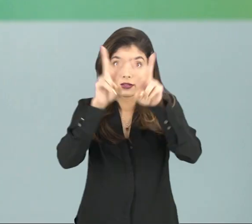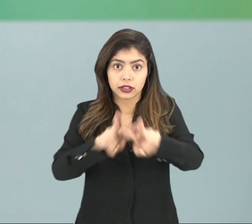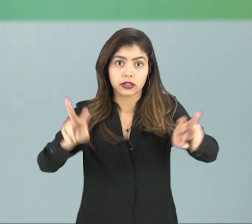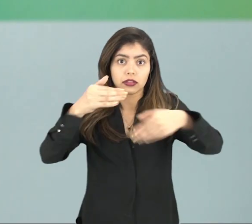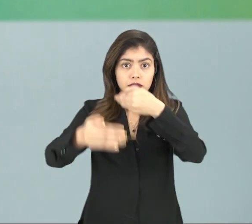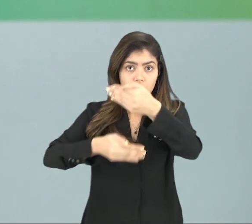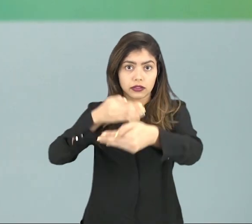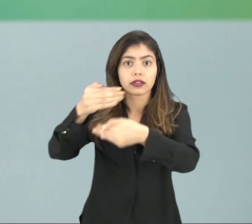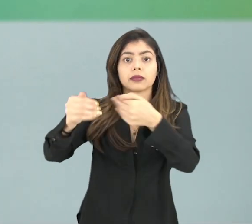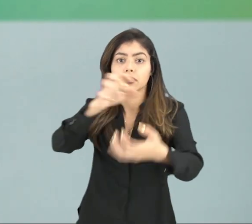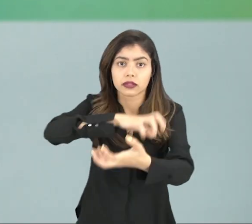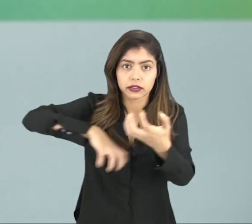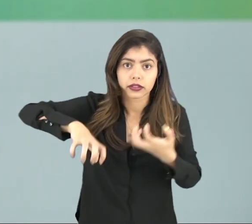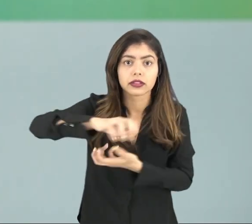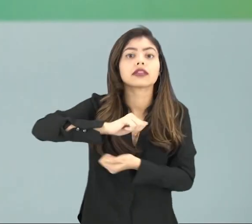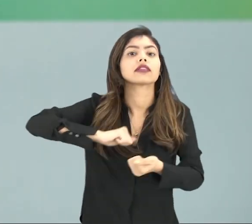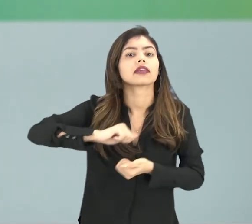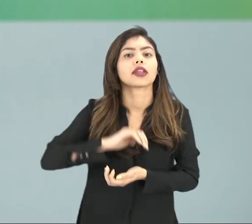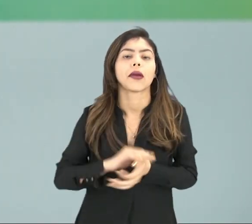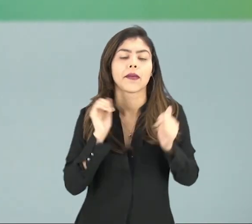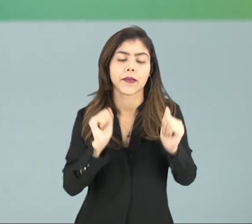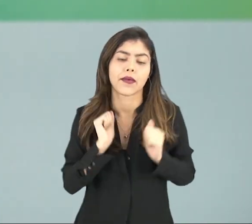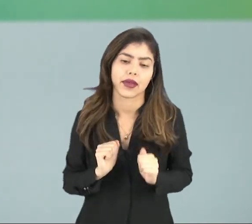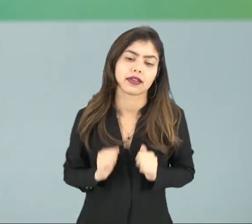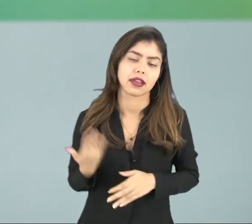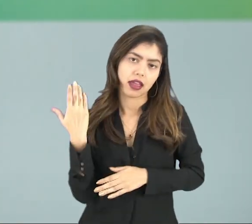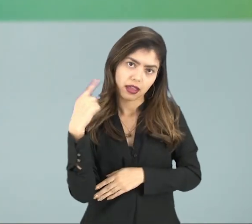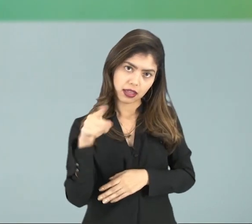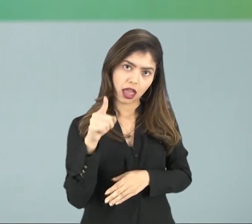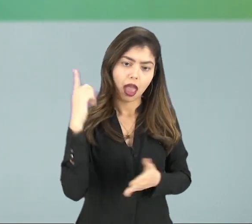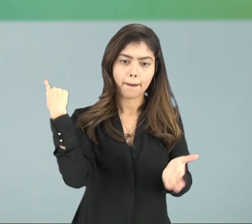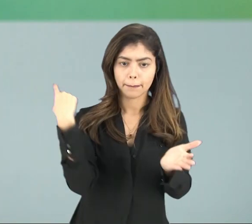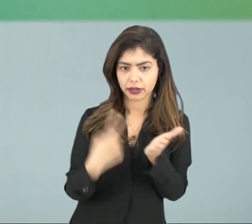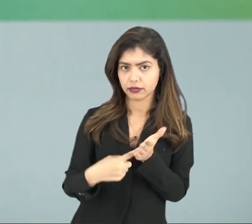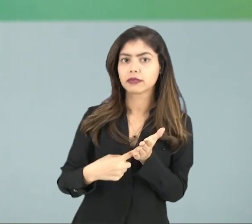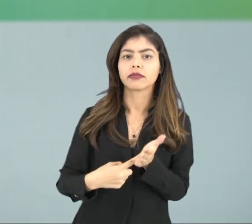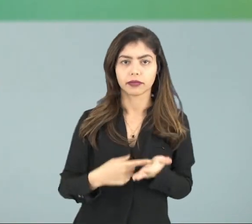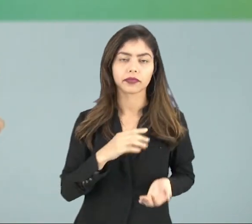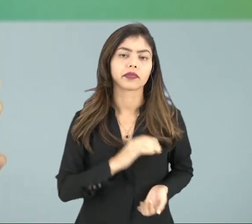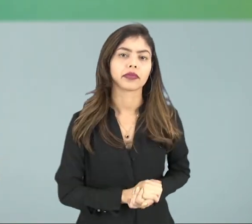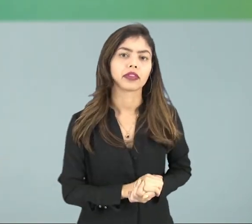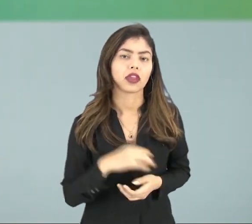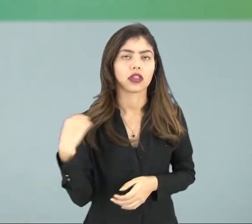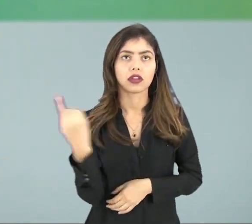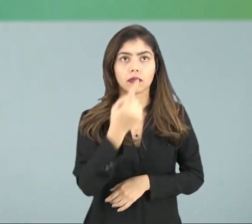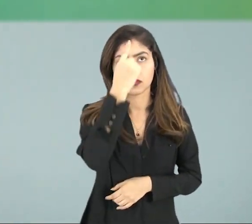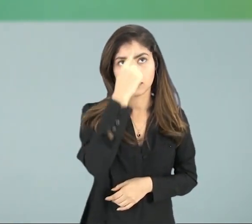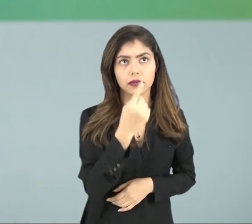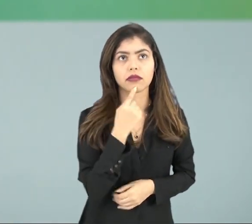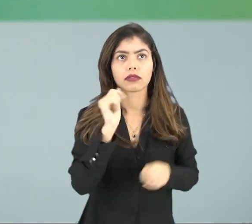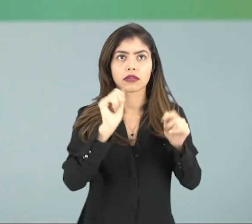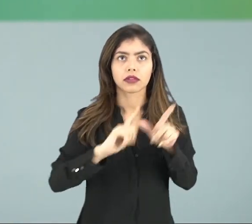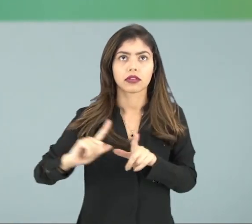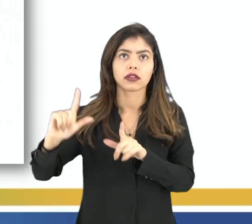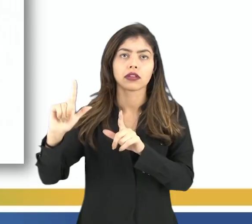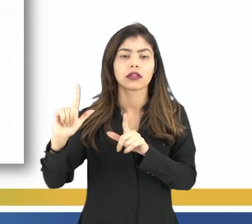desenvolvimento sustentável possa vir a ser concretizada. Nós temos uma figura, ao lado da figura,